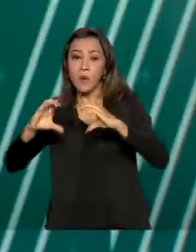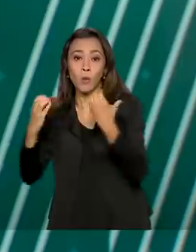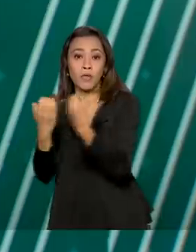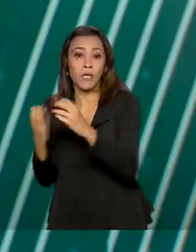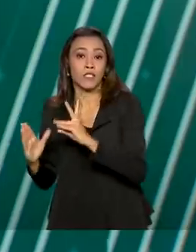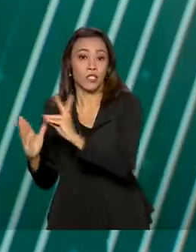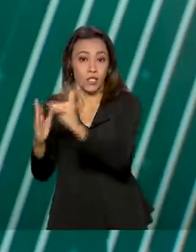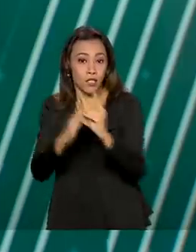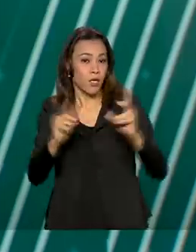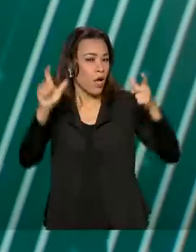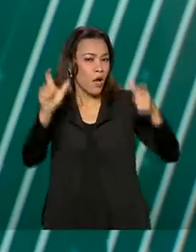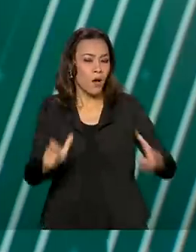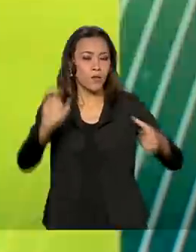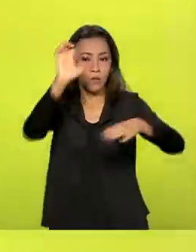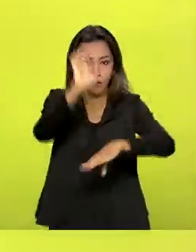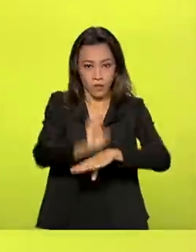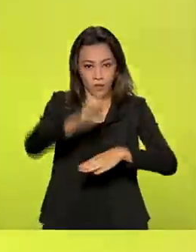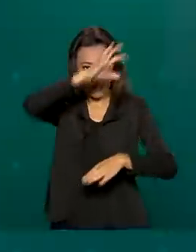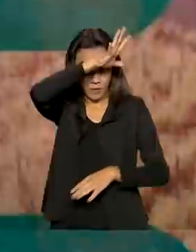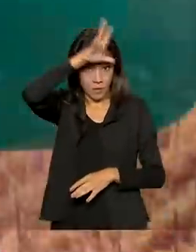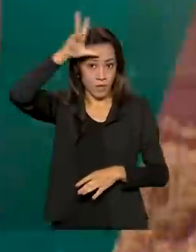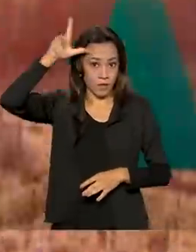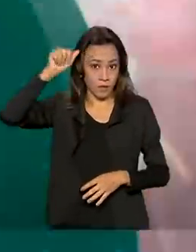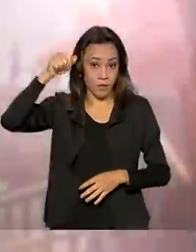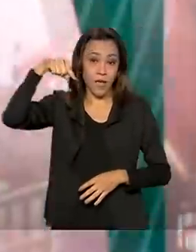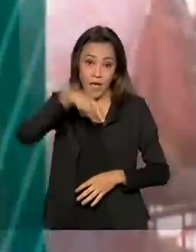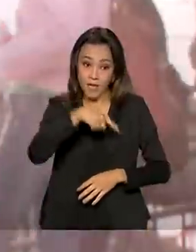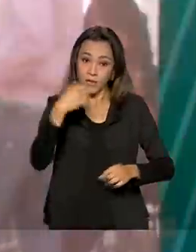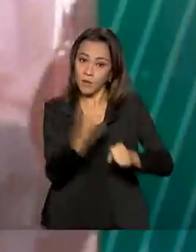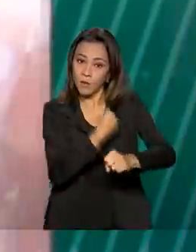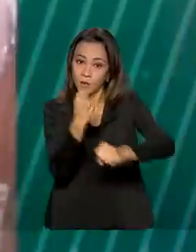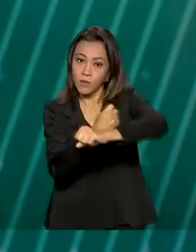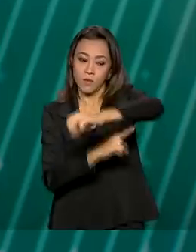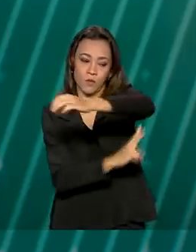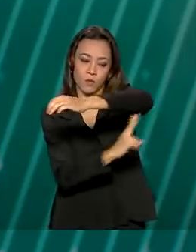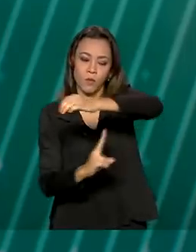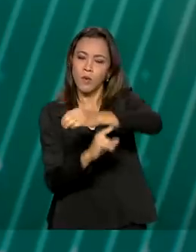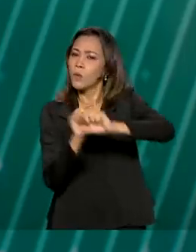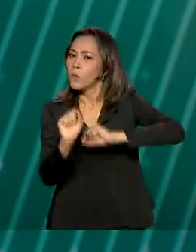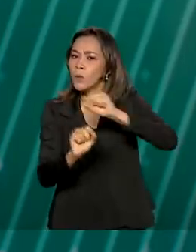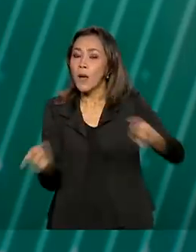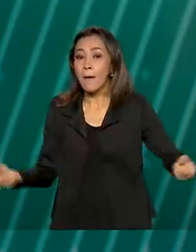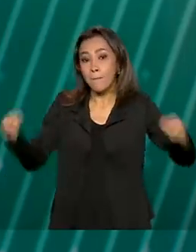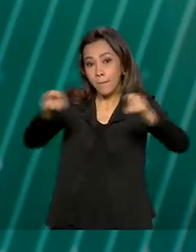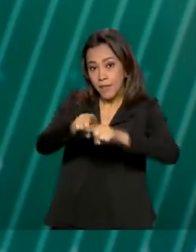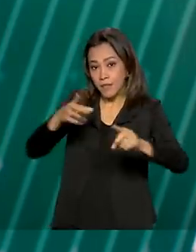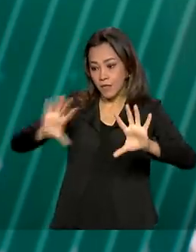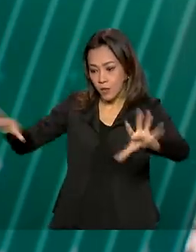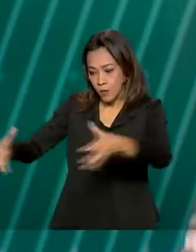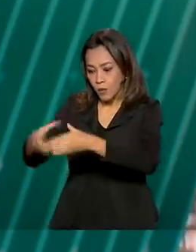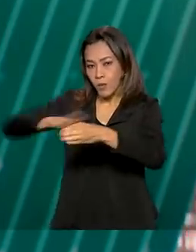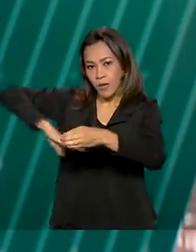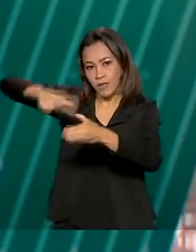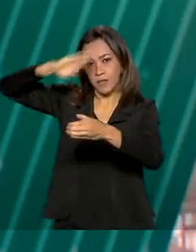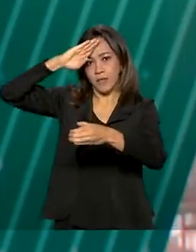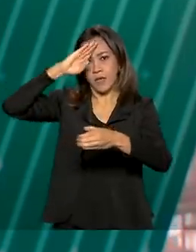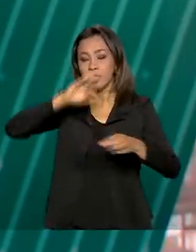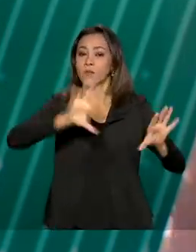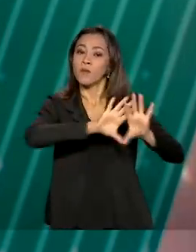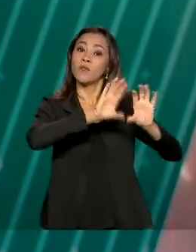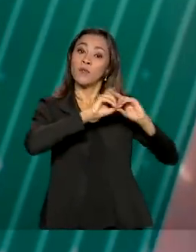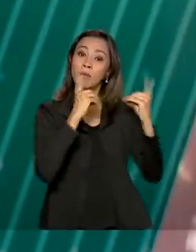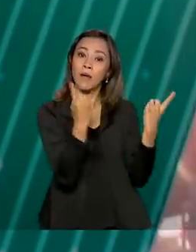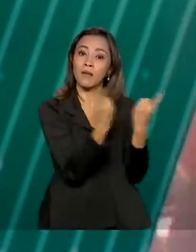Balaio, no estado do Amazonas. A obra foi realizada numa parceria entre o Exército e o Departamento Nacional de